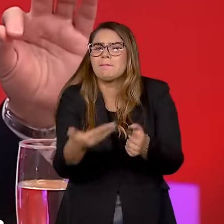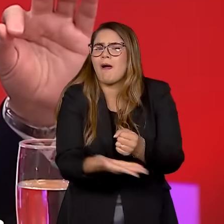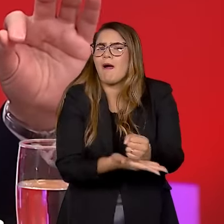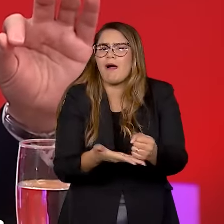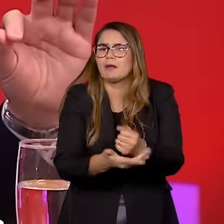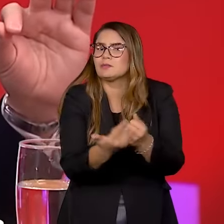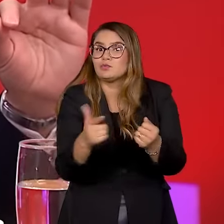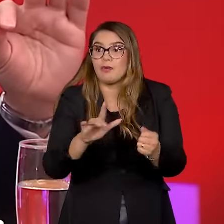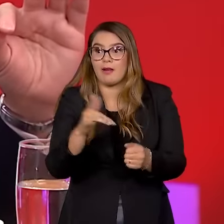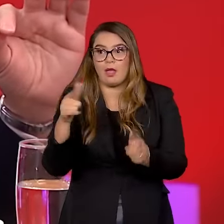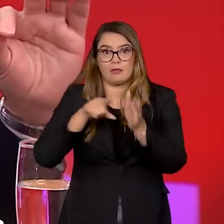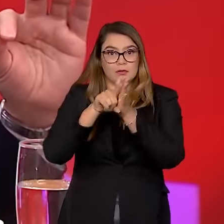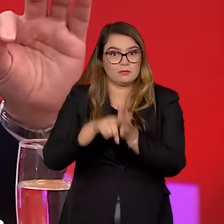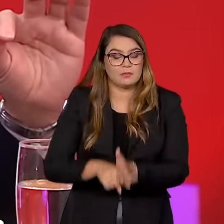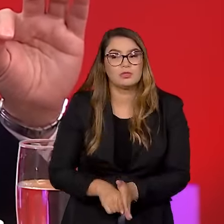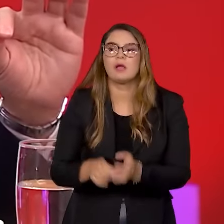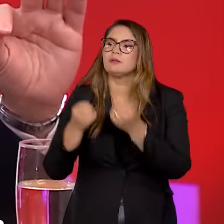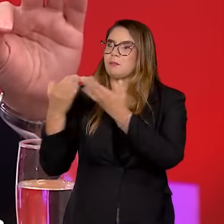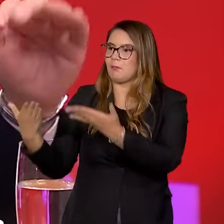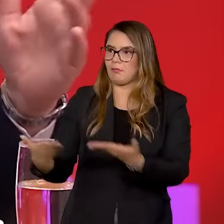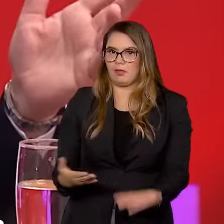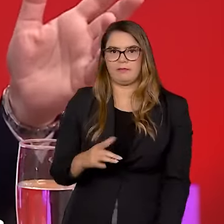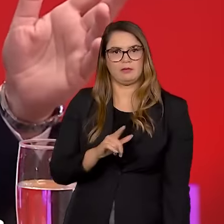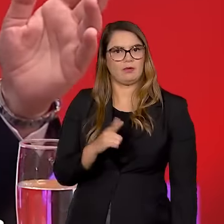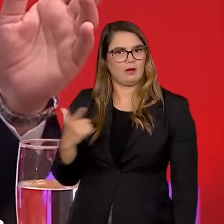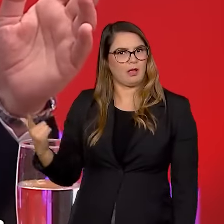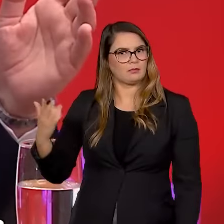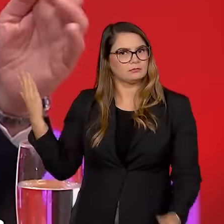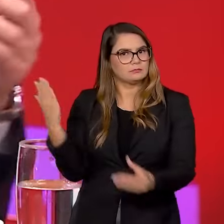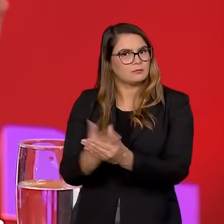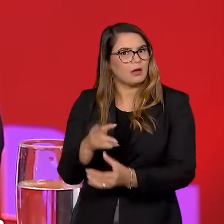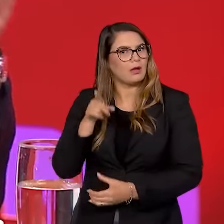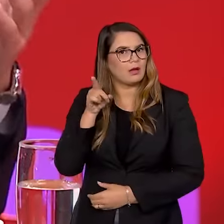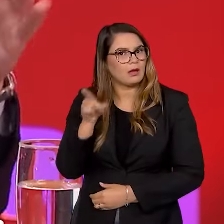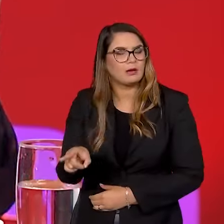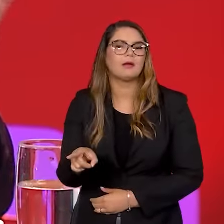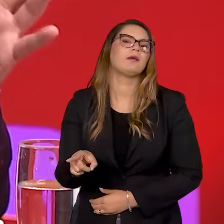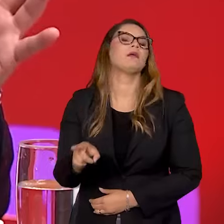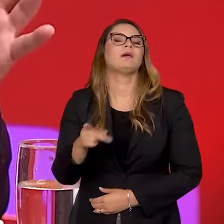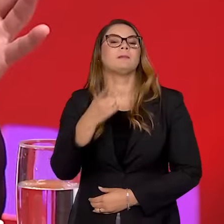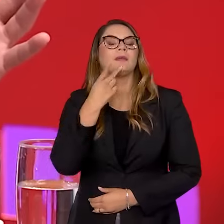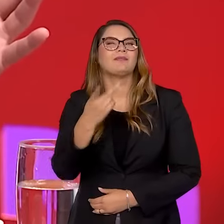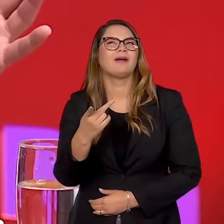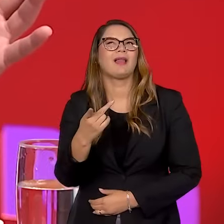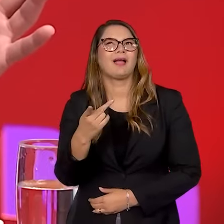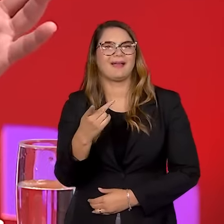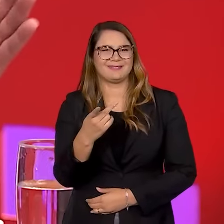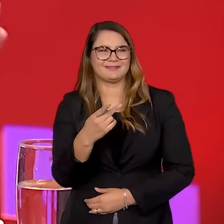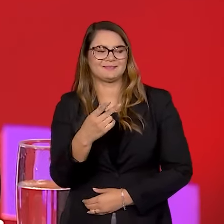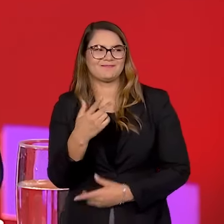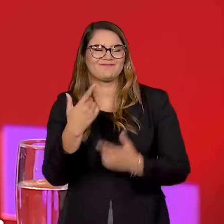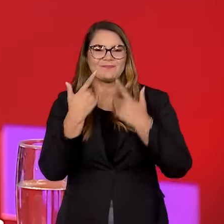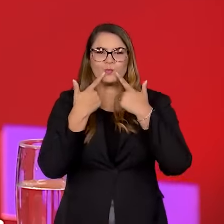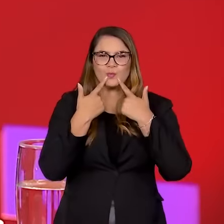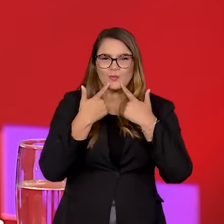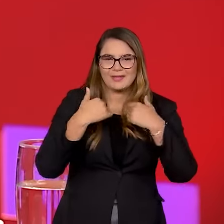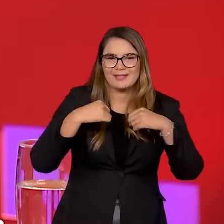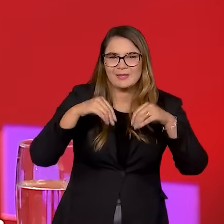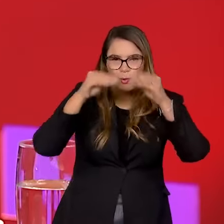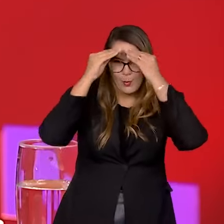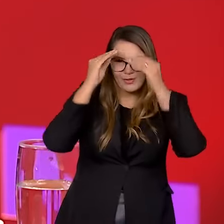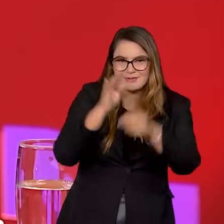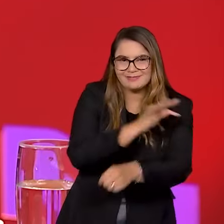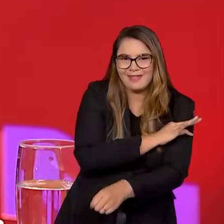É claro que as investigações são muito bem-vindas, né? Os inquéritos são instrumentos, para falar a linguagem técnica, de persecução penal